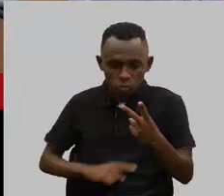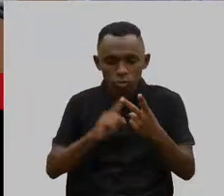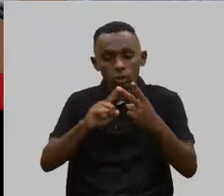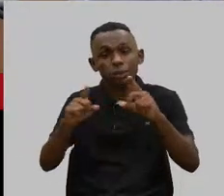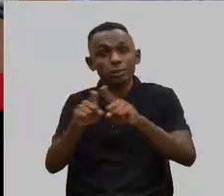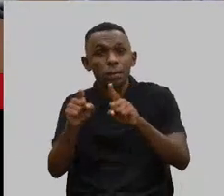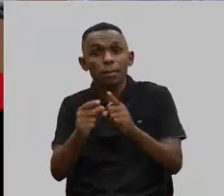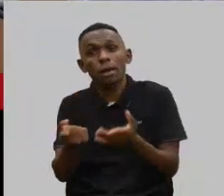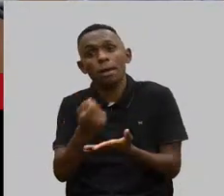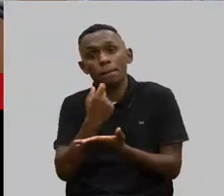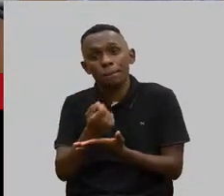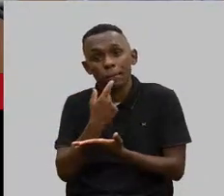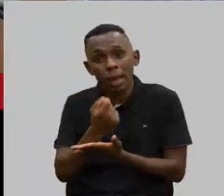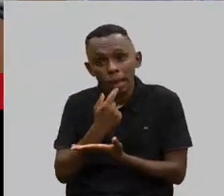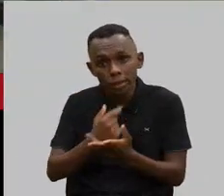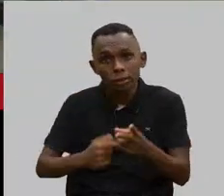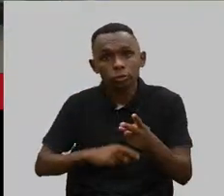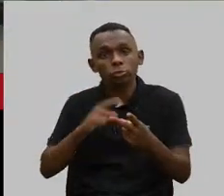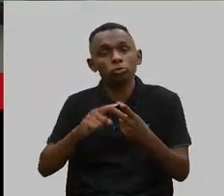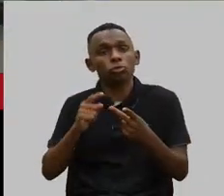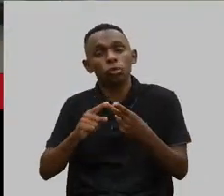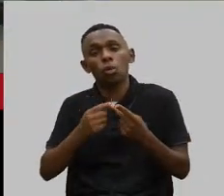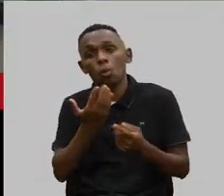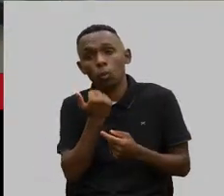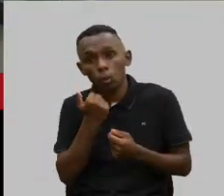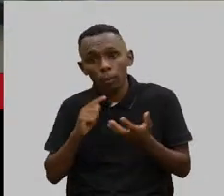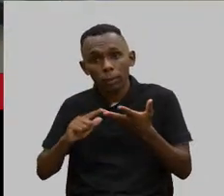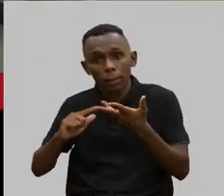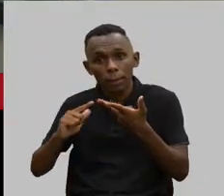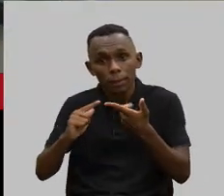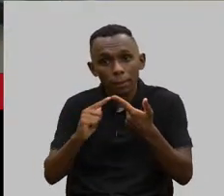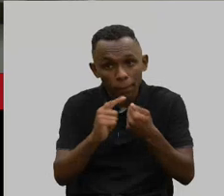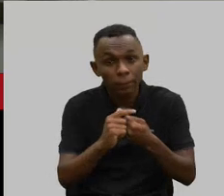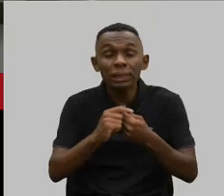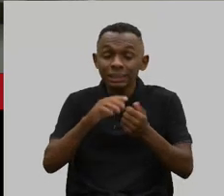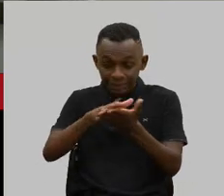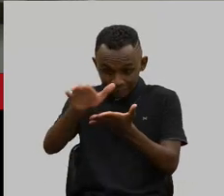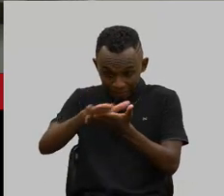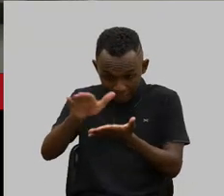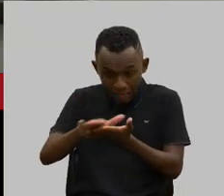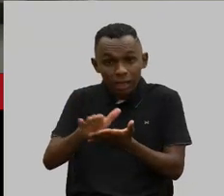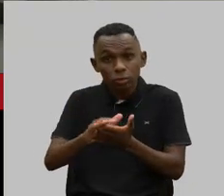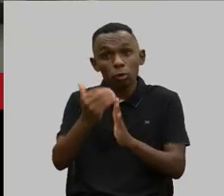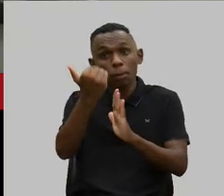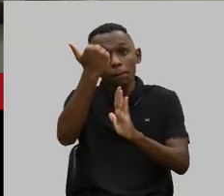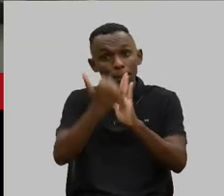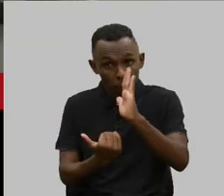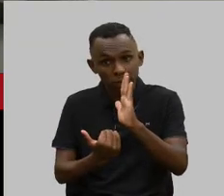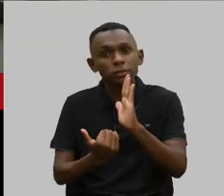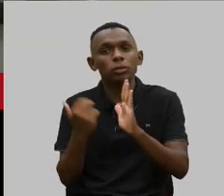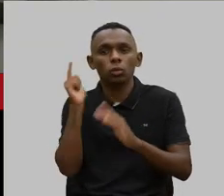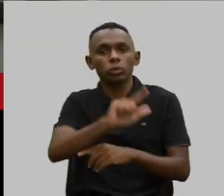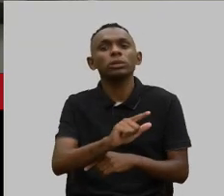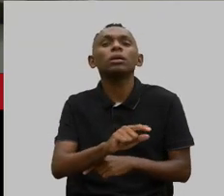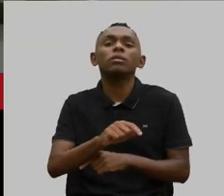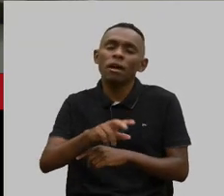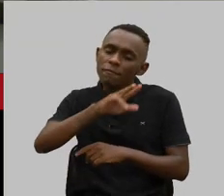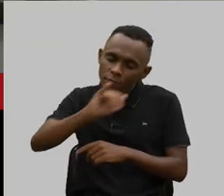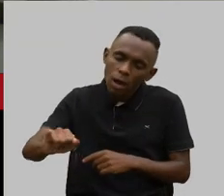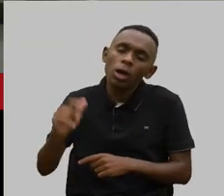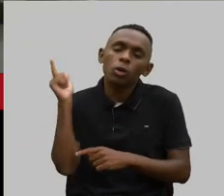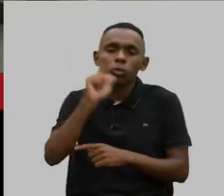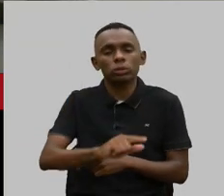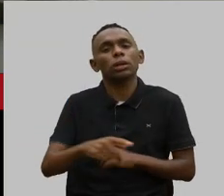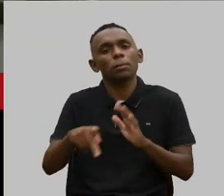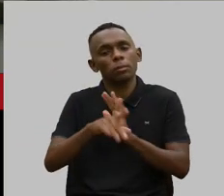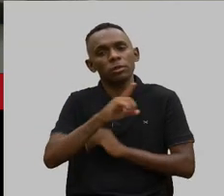medicamento, com dieta, esses gastos, eles são abatidos. Então, você vai conseguir ser atendido, sim, pela